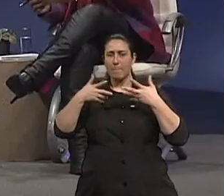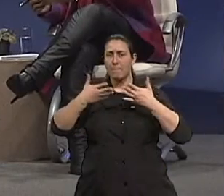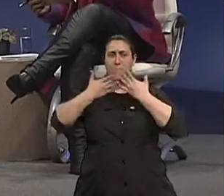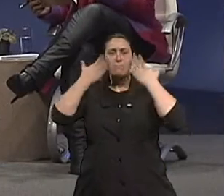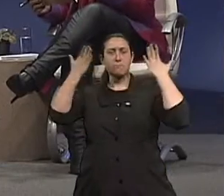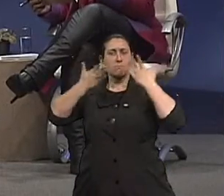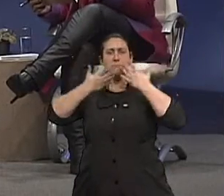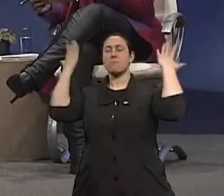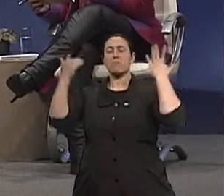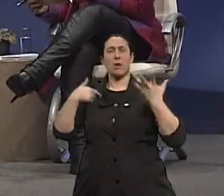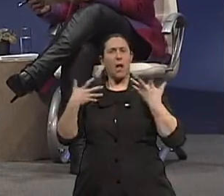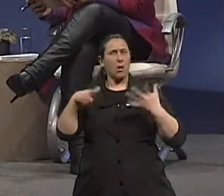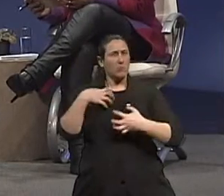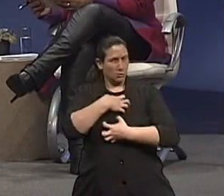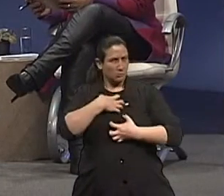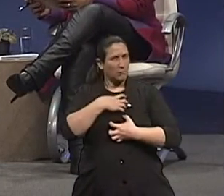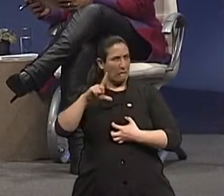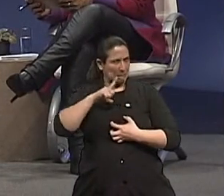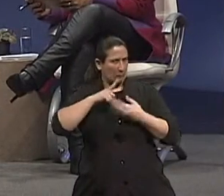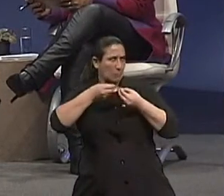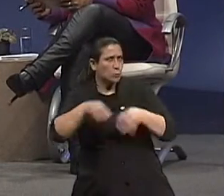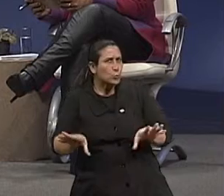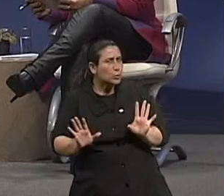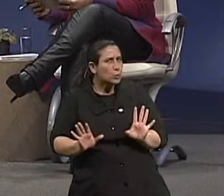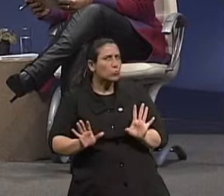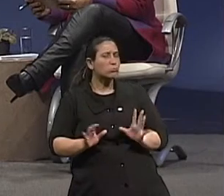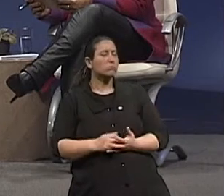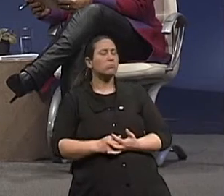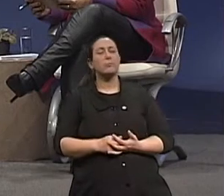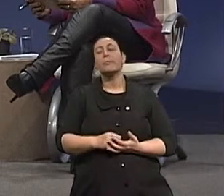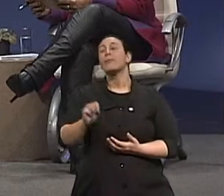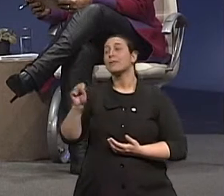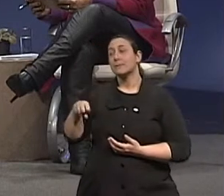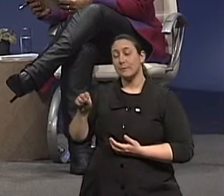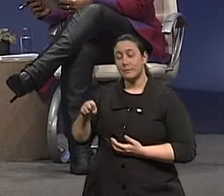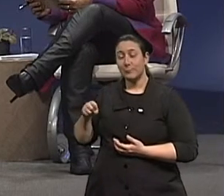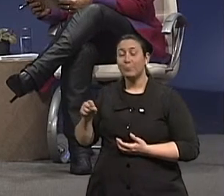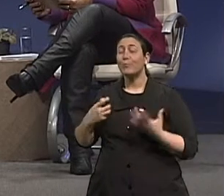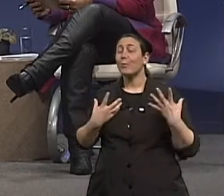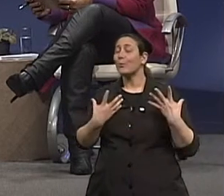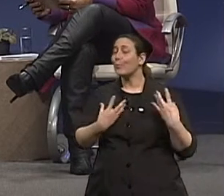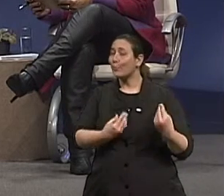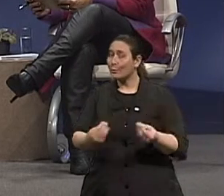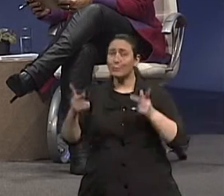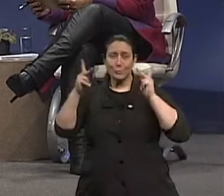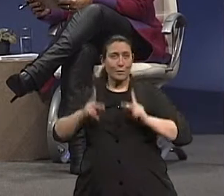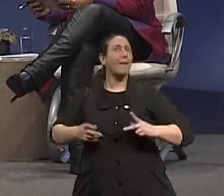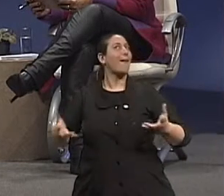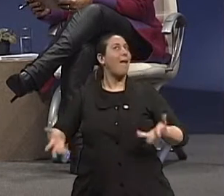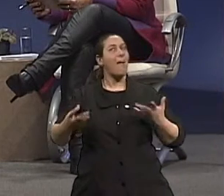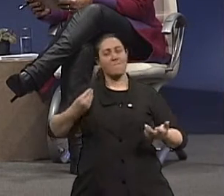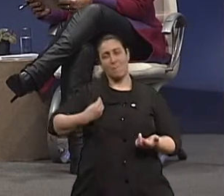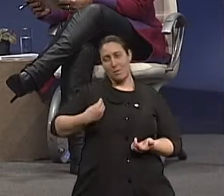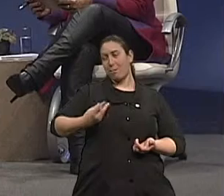Essa angústia causa prejuízo, não causa? Causa. Na realidade, todo mundo quer ter vida